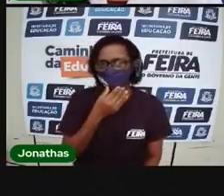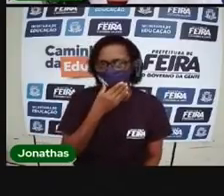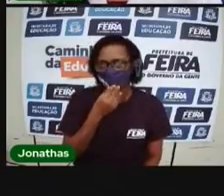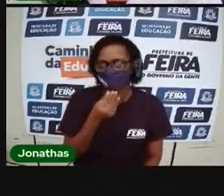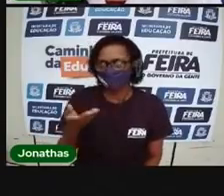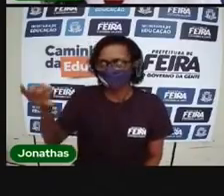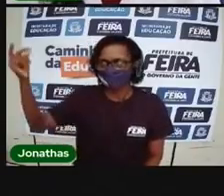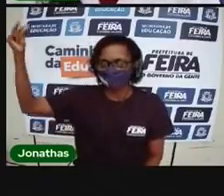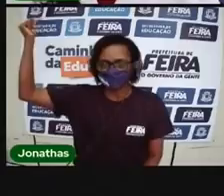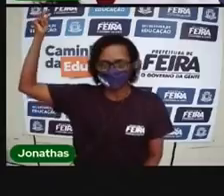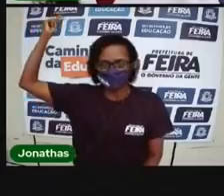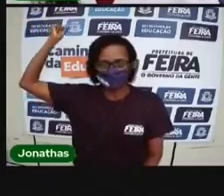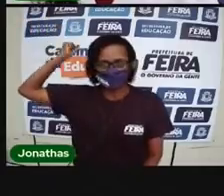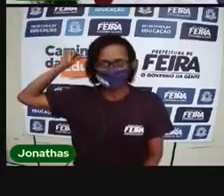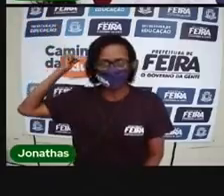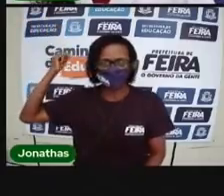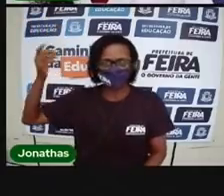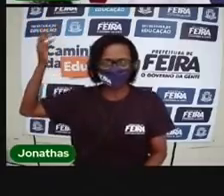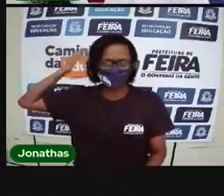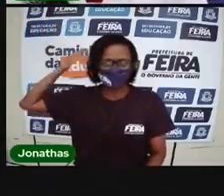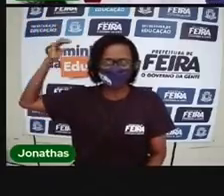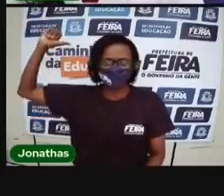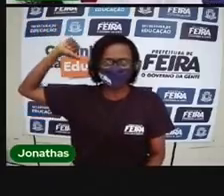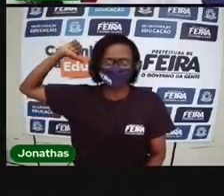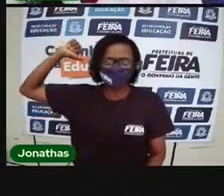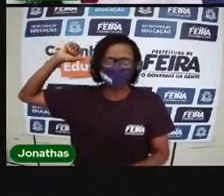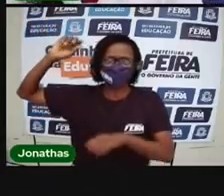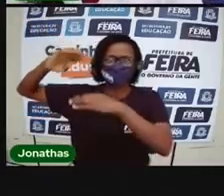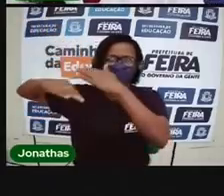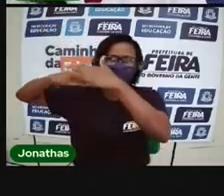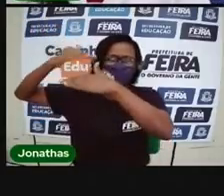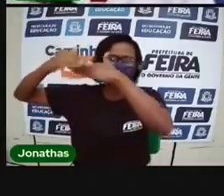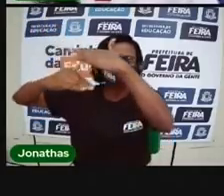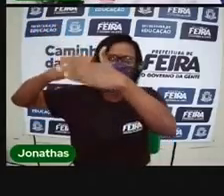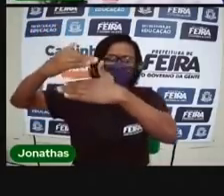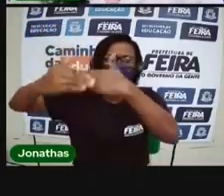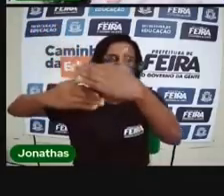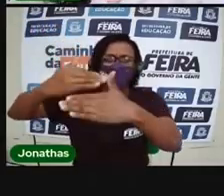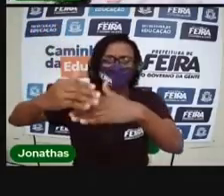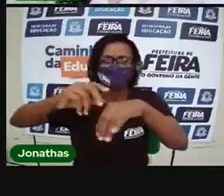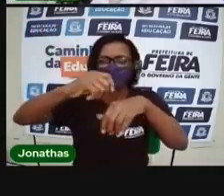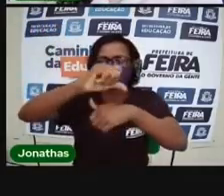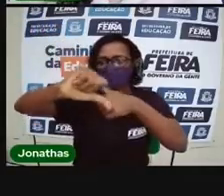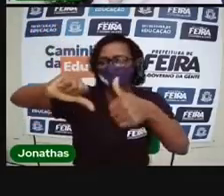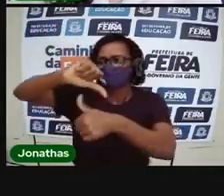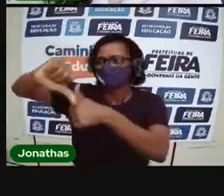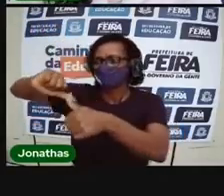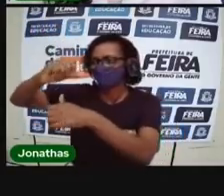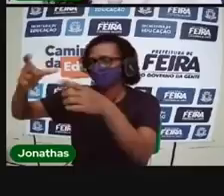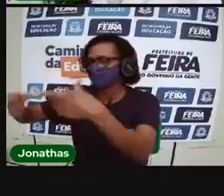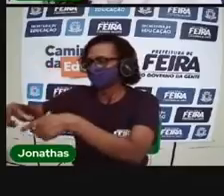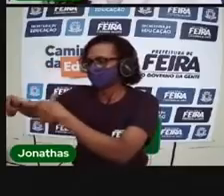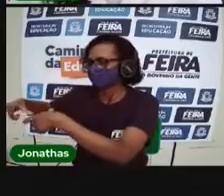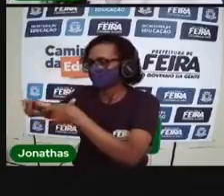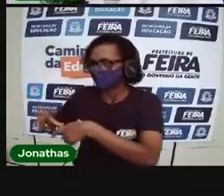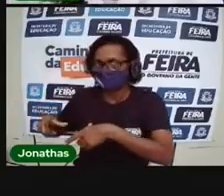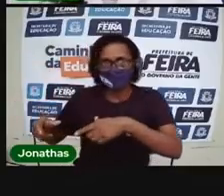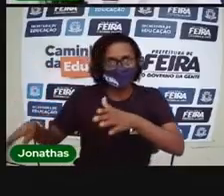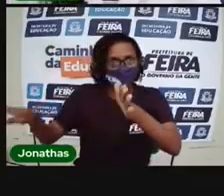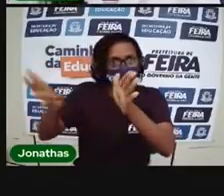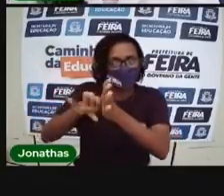cavernas e foi mudando de lugar até morar onde a gente mora hoje, né?